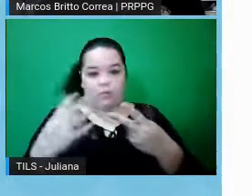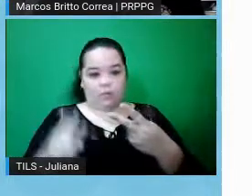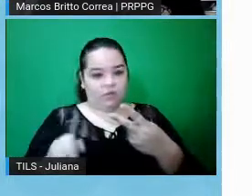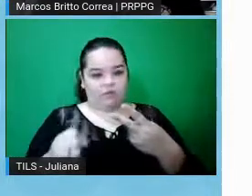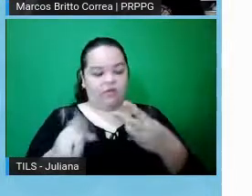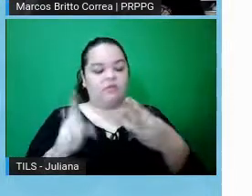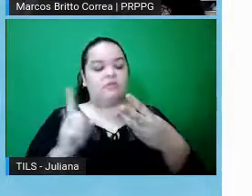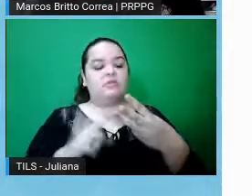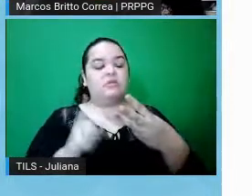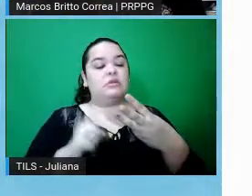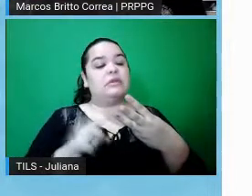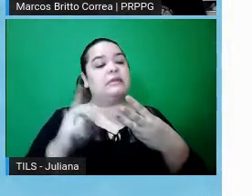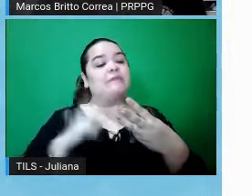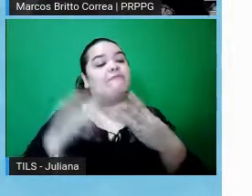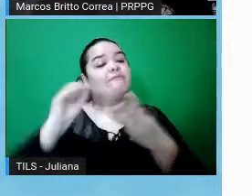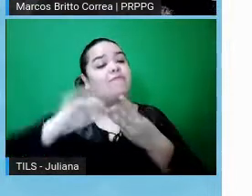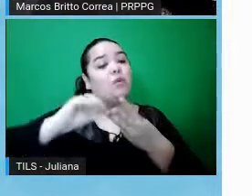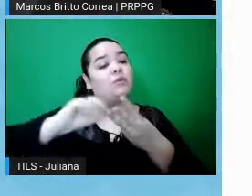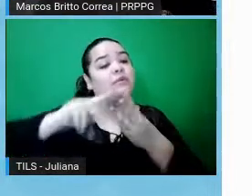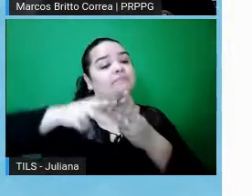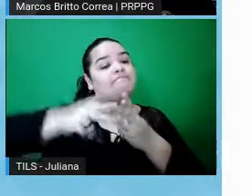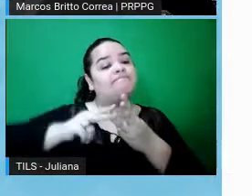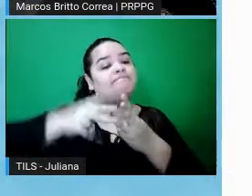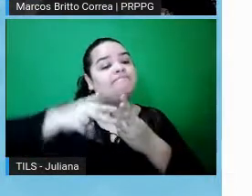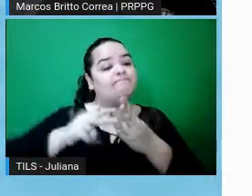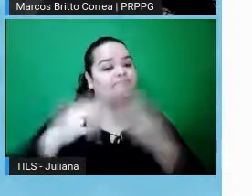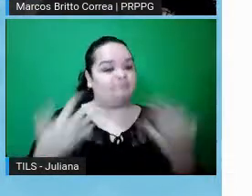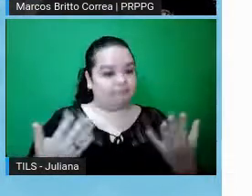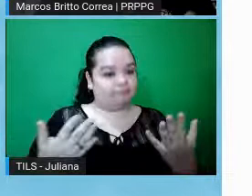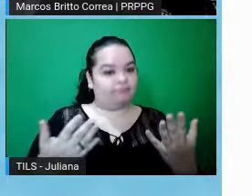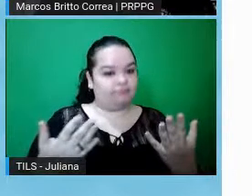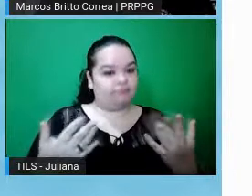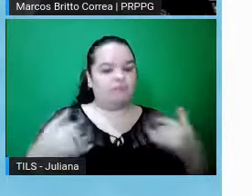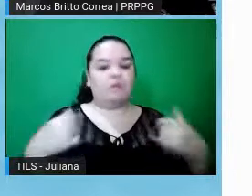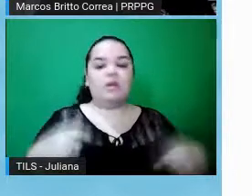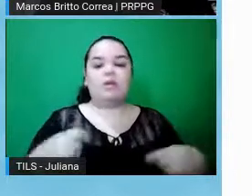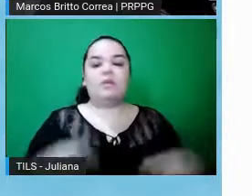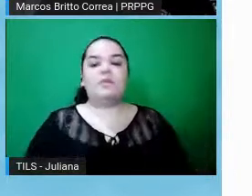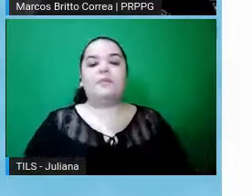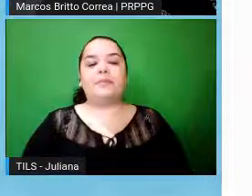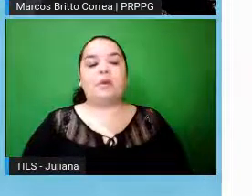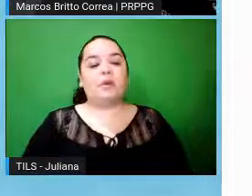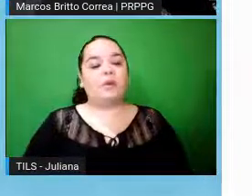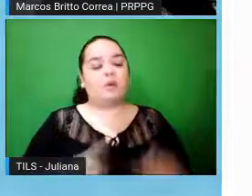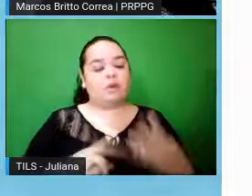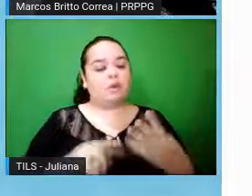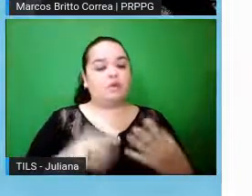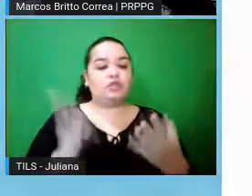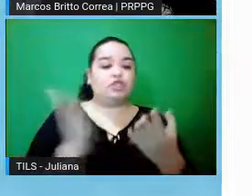às solicitações do comitê de ética, justificar, enfim, as opções, ou ele pode ser não aprovado.